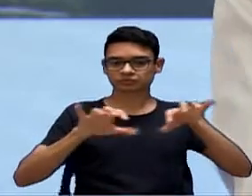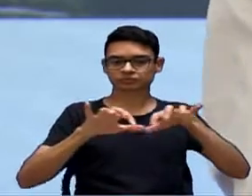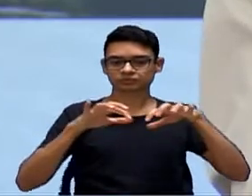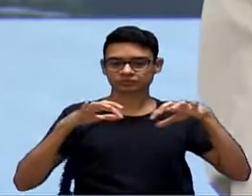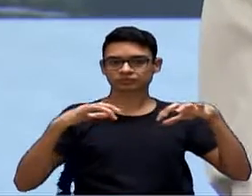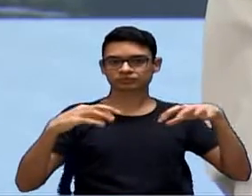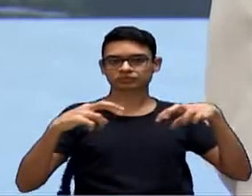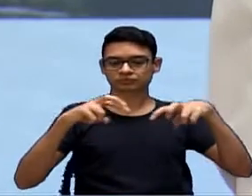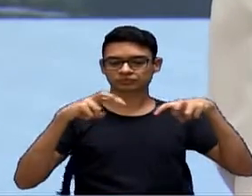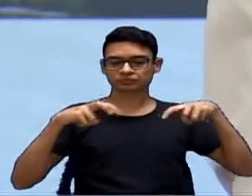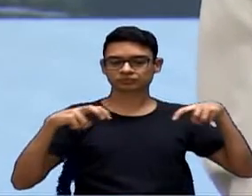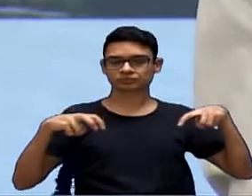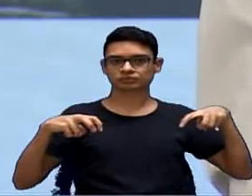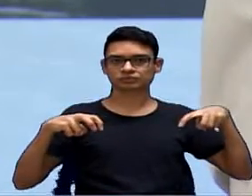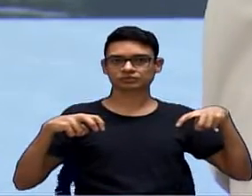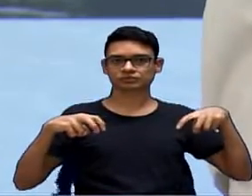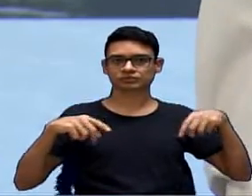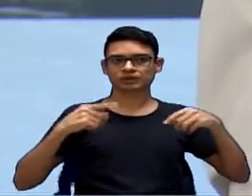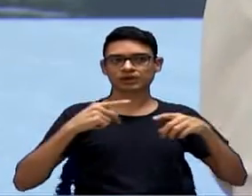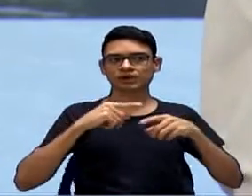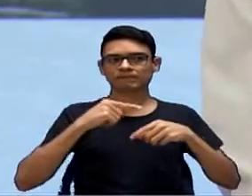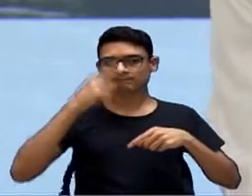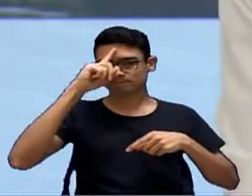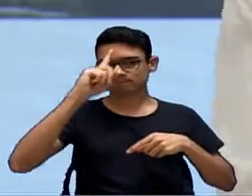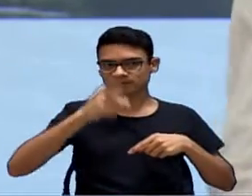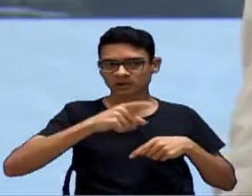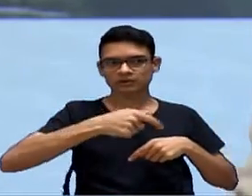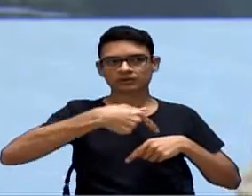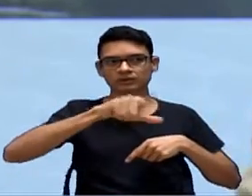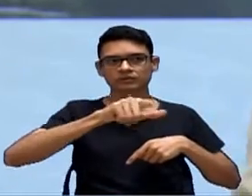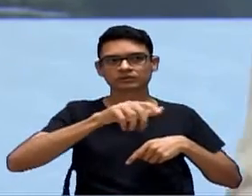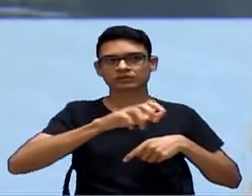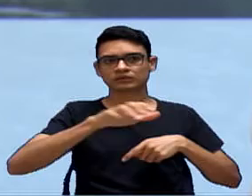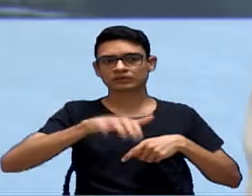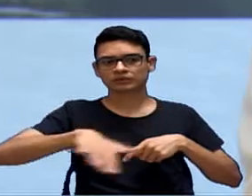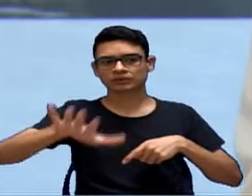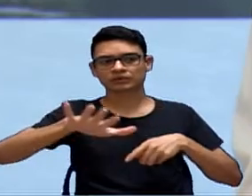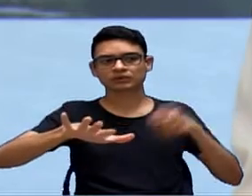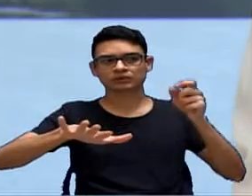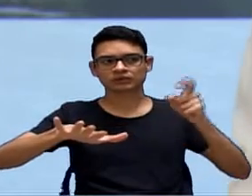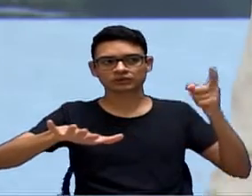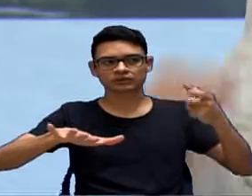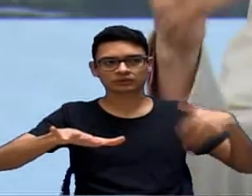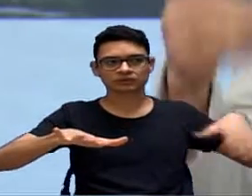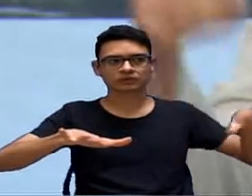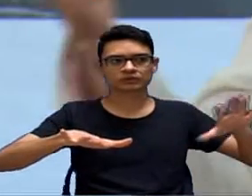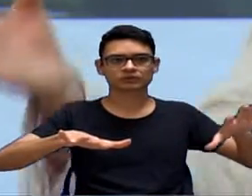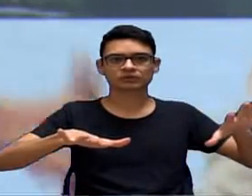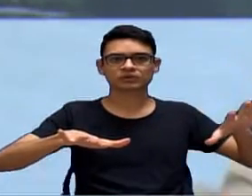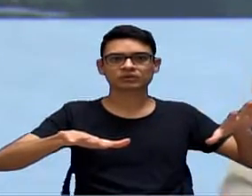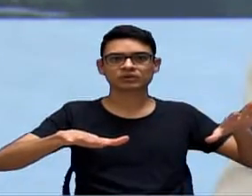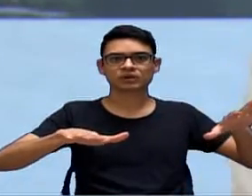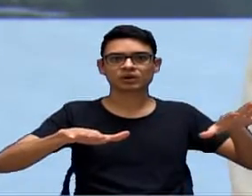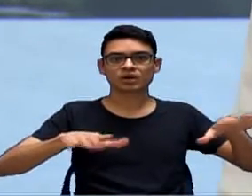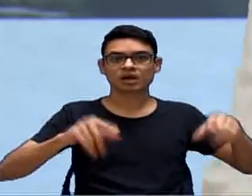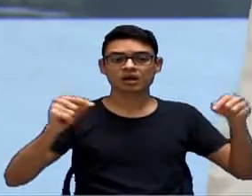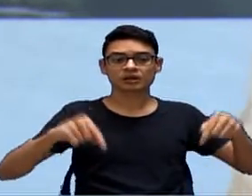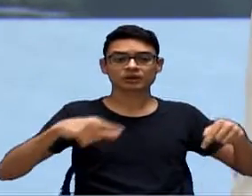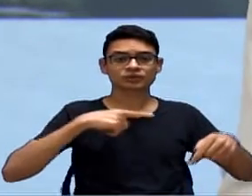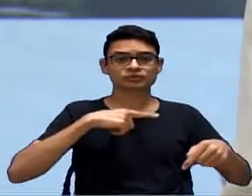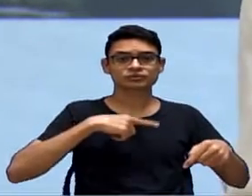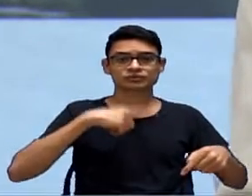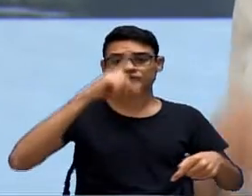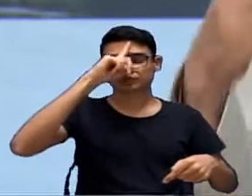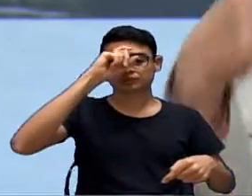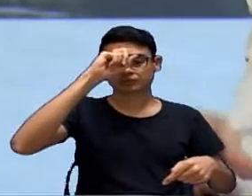Carapiquíba, para outras regiões, para Osasco, para Guarulhos, o é isto? A gente tem aqui os hospitais mais modernos na